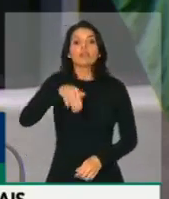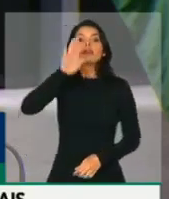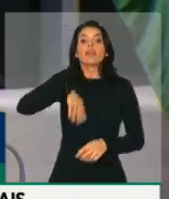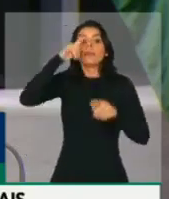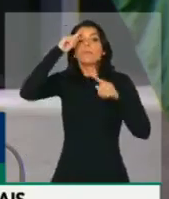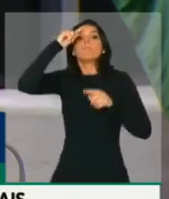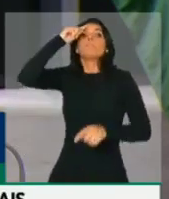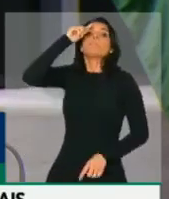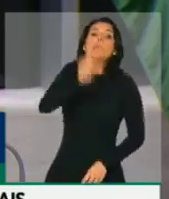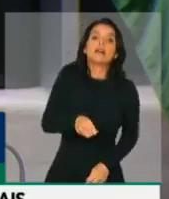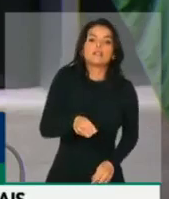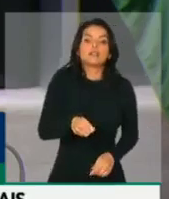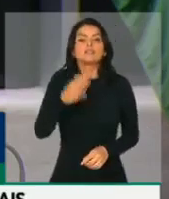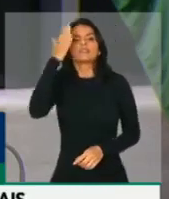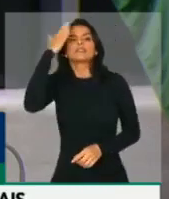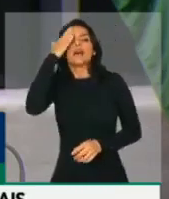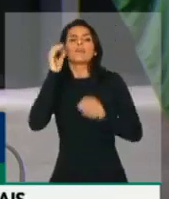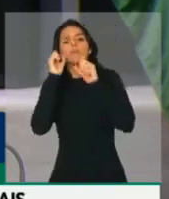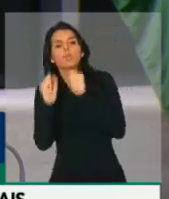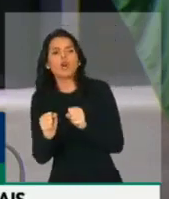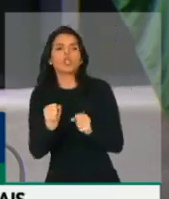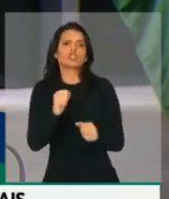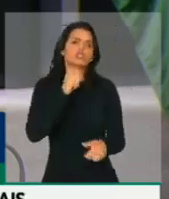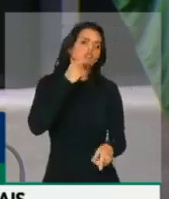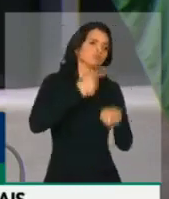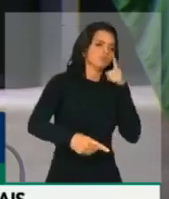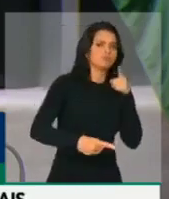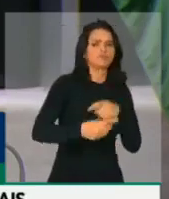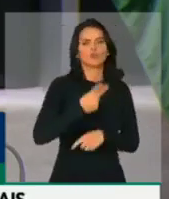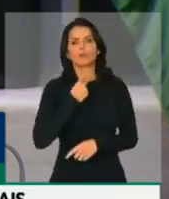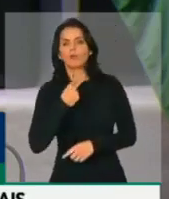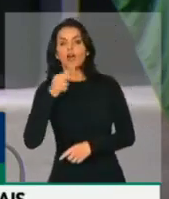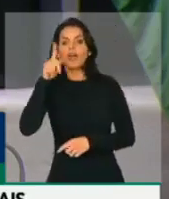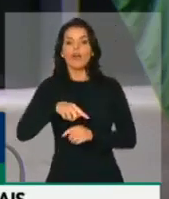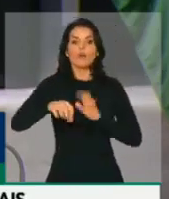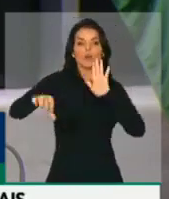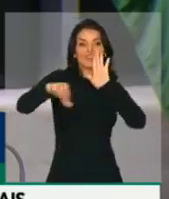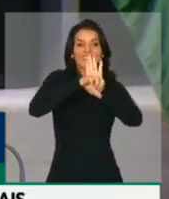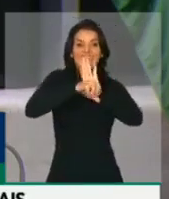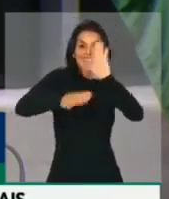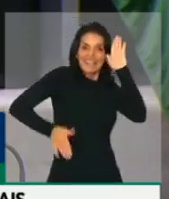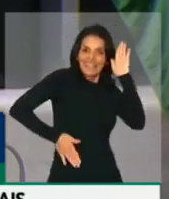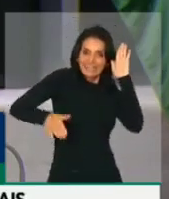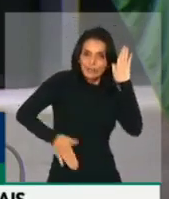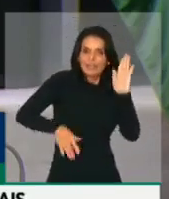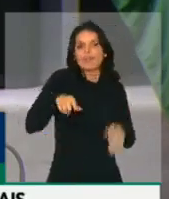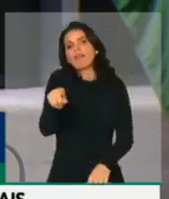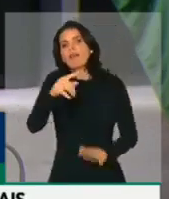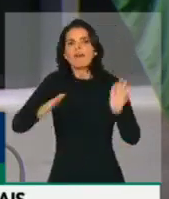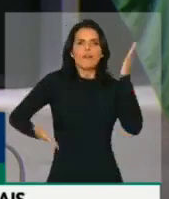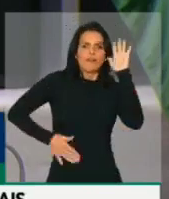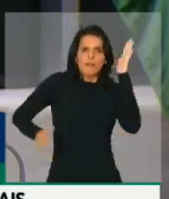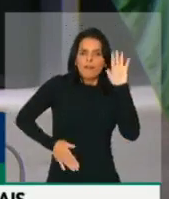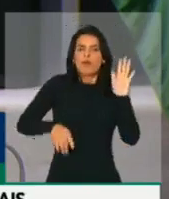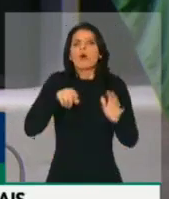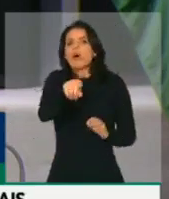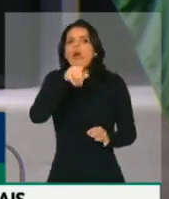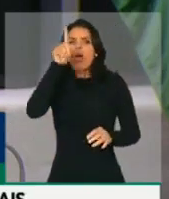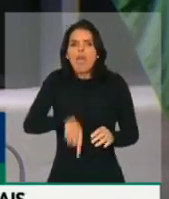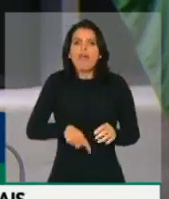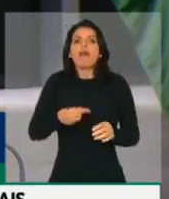Rio, quem define o que pode e o que não pode é o crime. É o crime. É E o crime que tem a